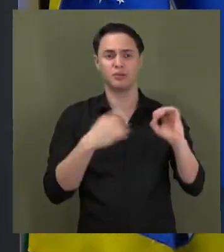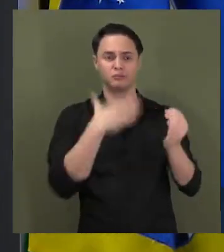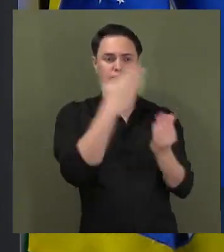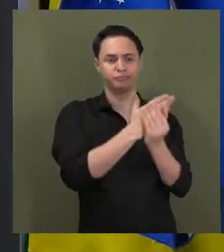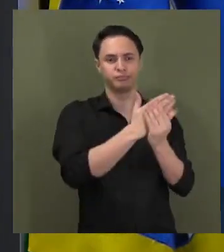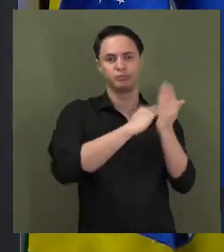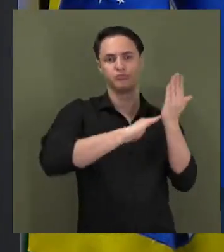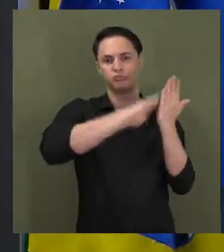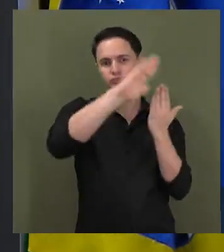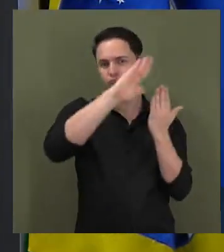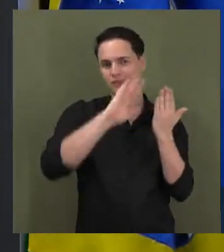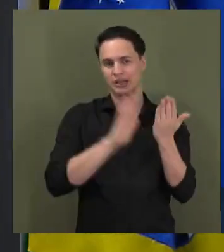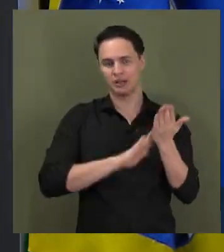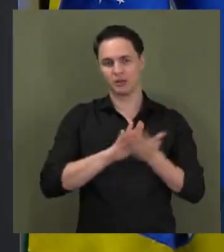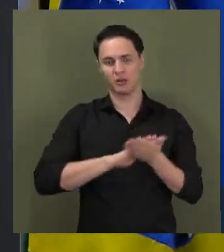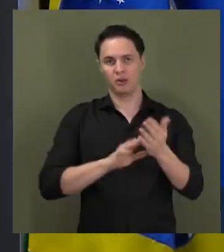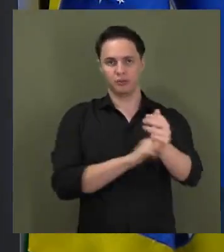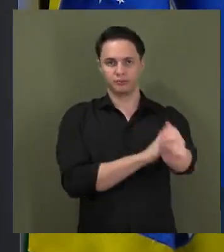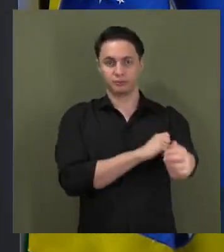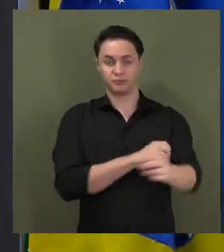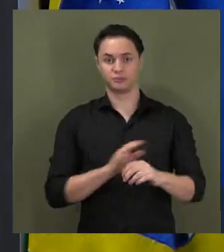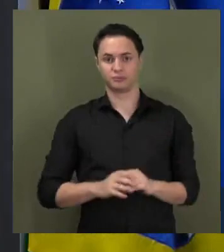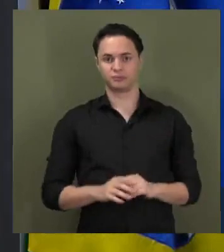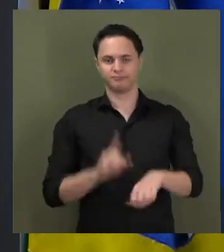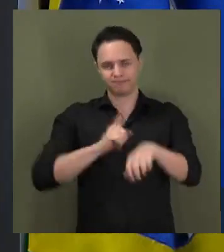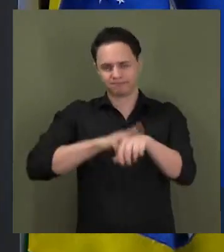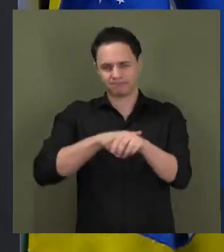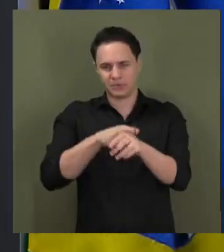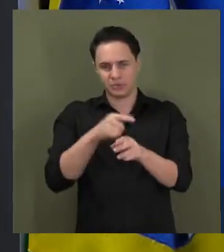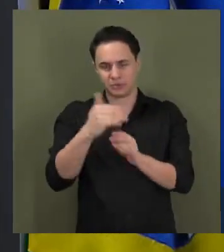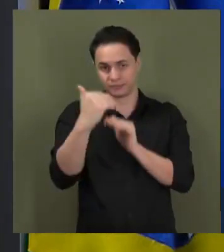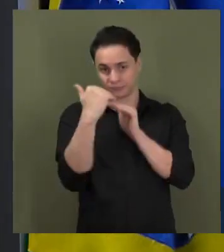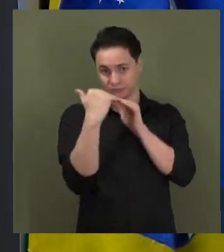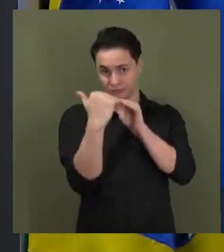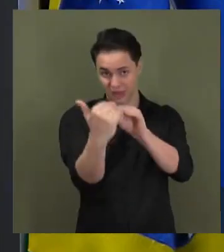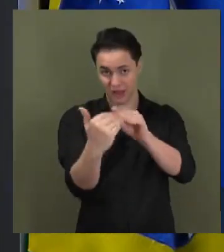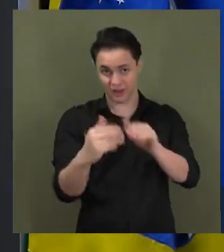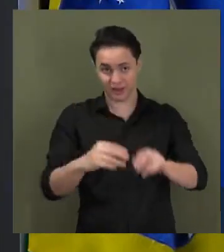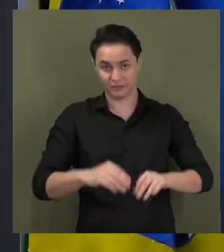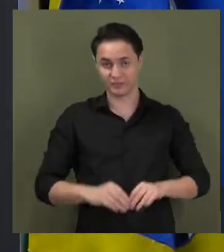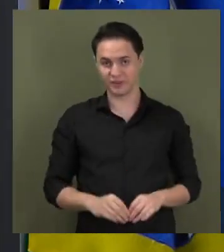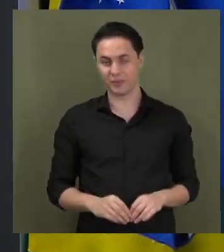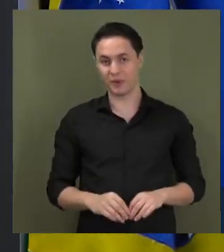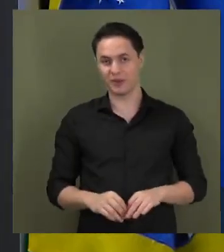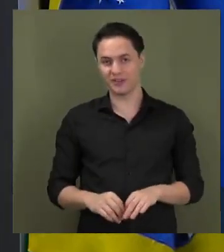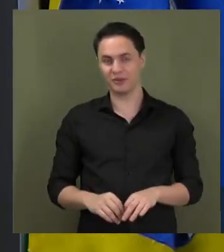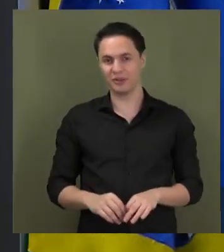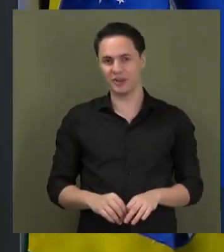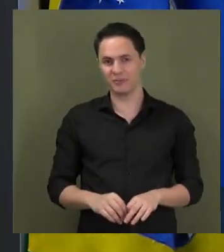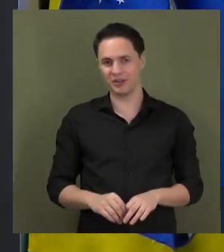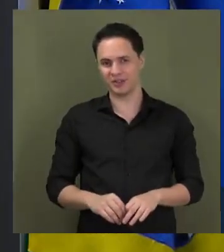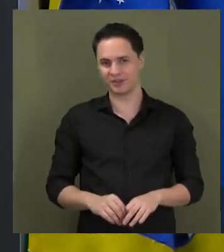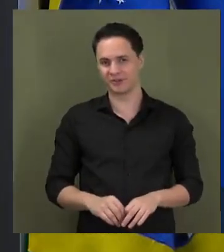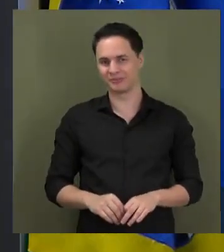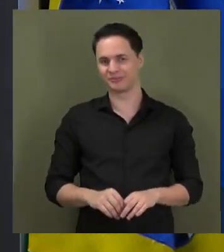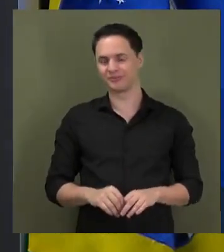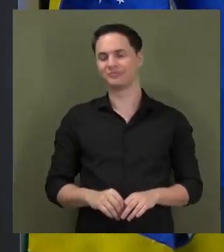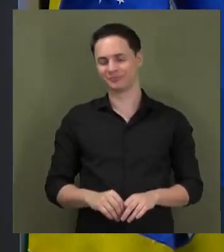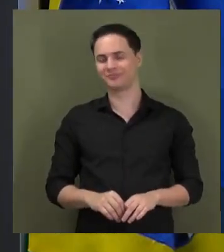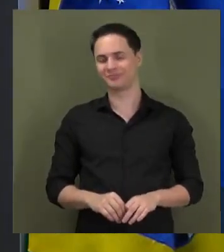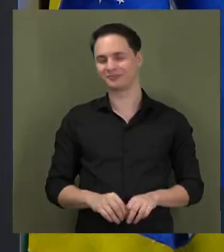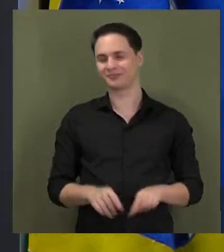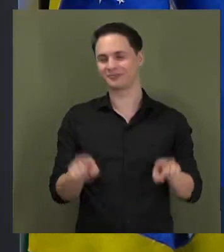movimentação. Seu presidente, dentro rigorosamente do tempo, eu queria apenas dizer que o Brasil espera